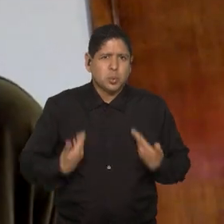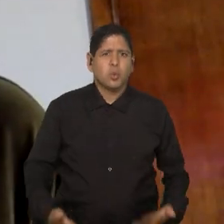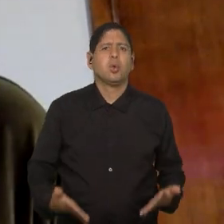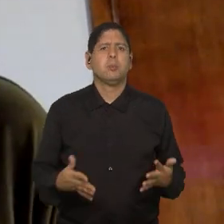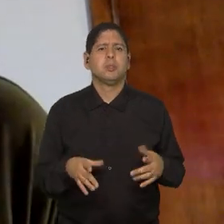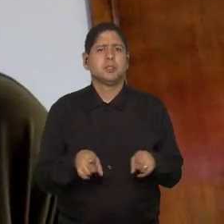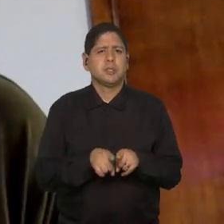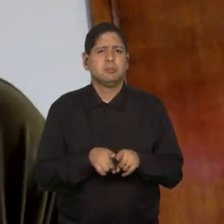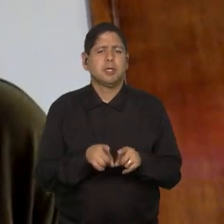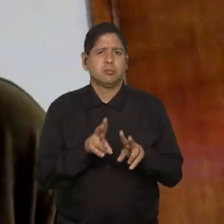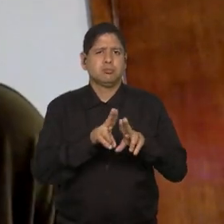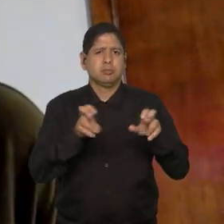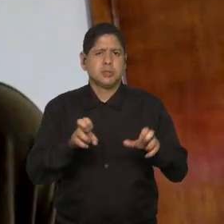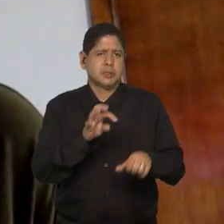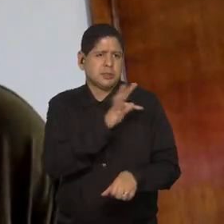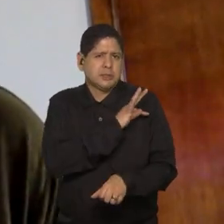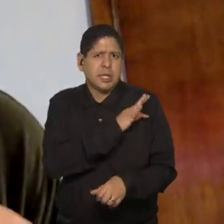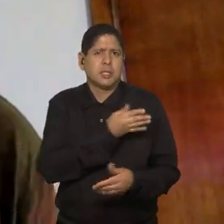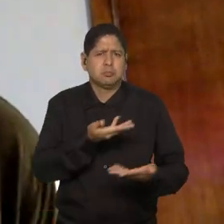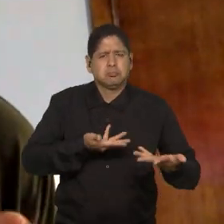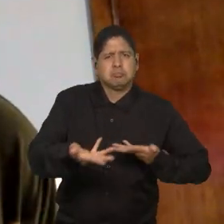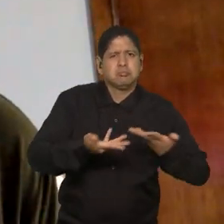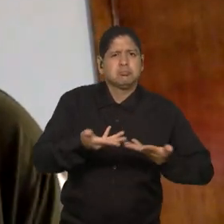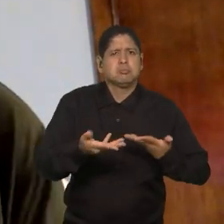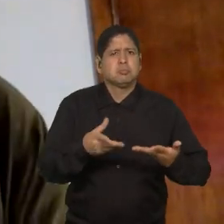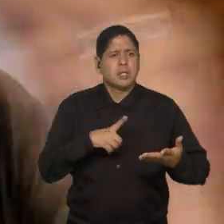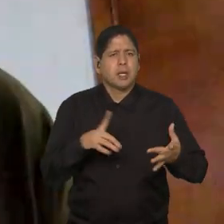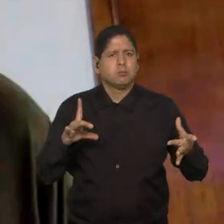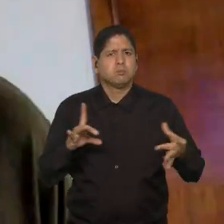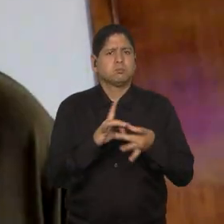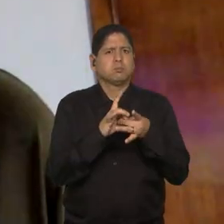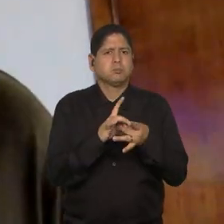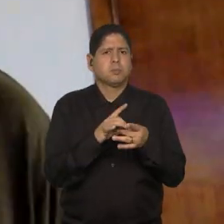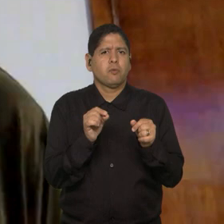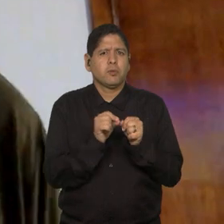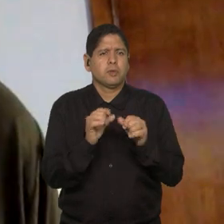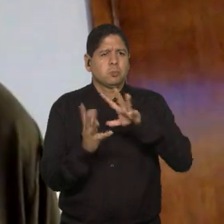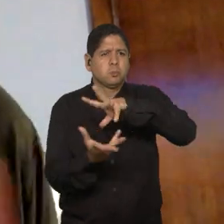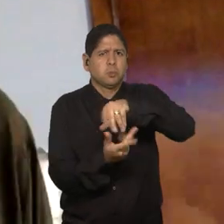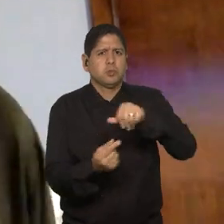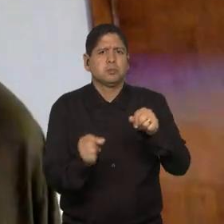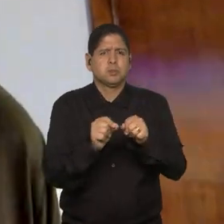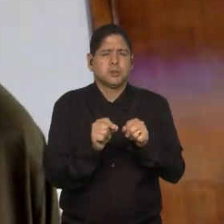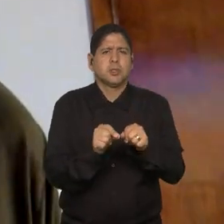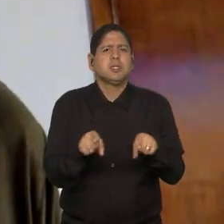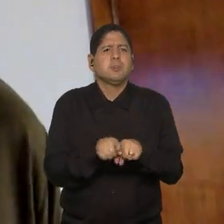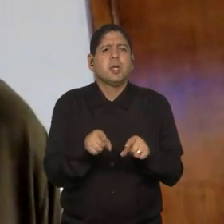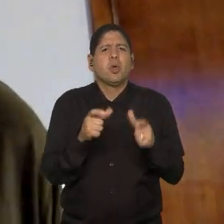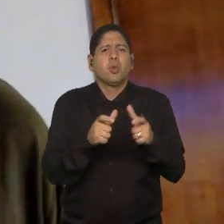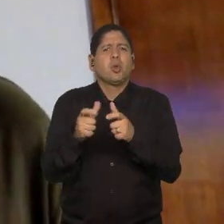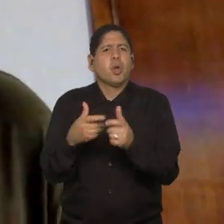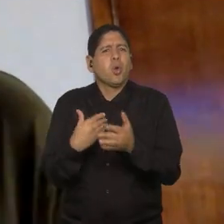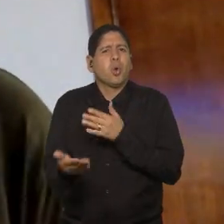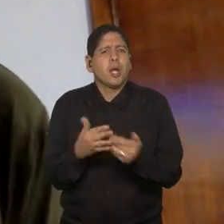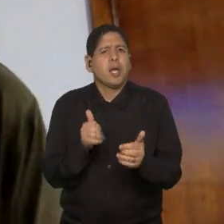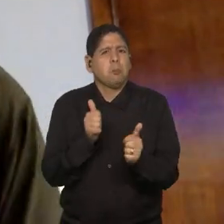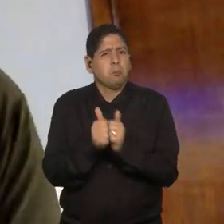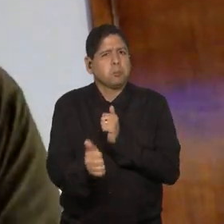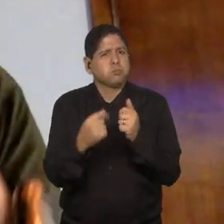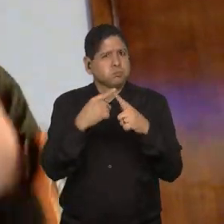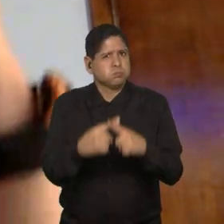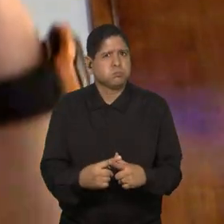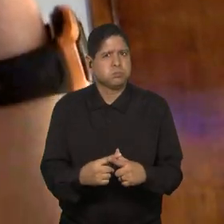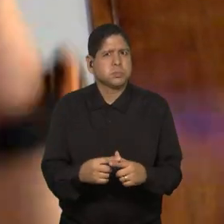questões técnicas e táticas, que têm que estar alinhadas com o que é feito mundialmente, como acontece em qualquer modalidade. Mas